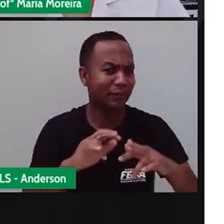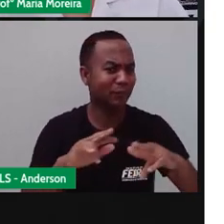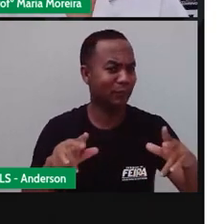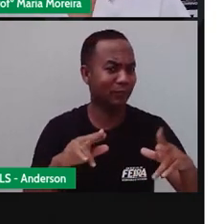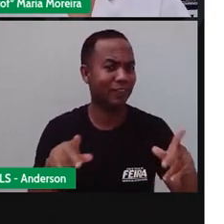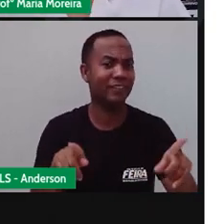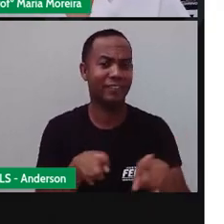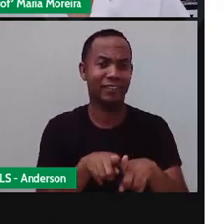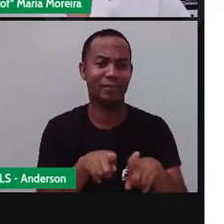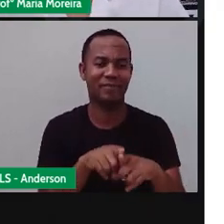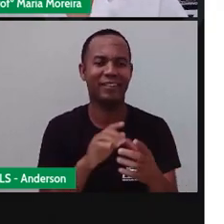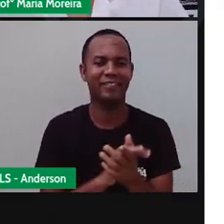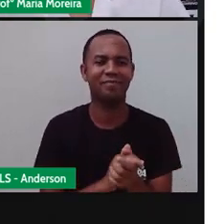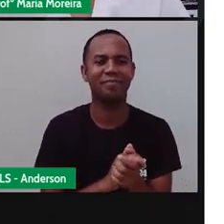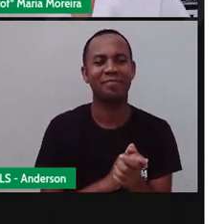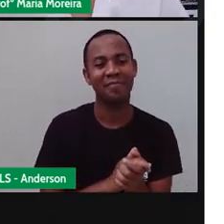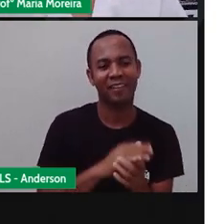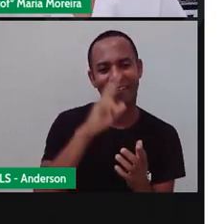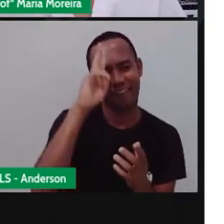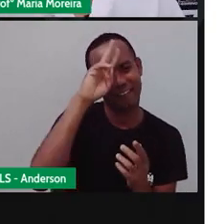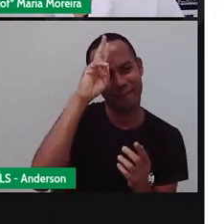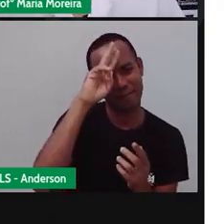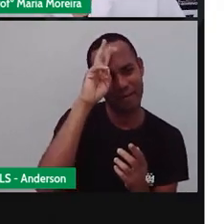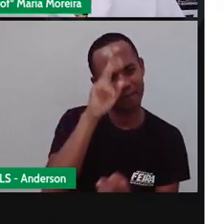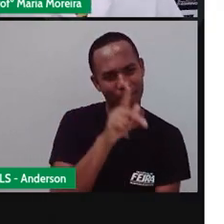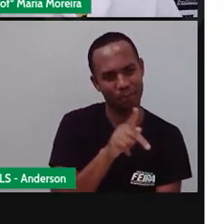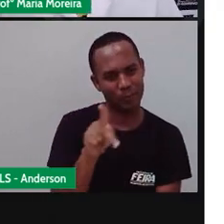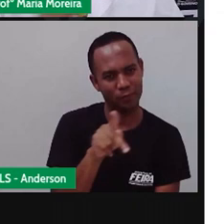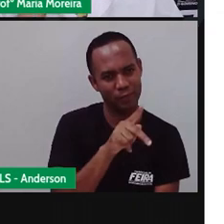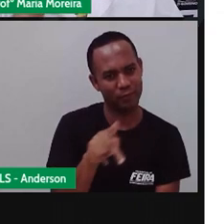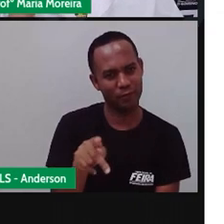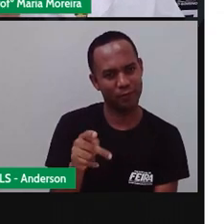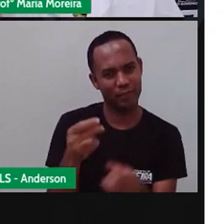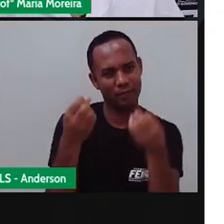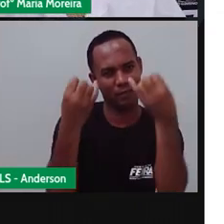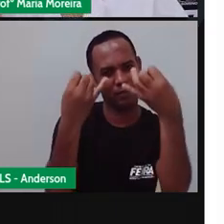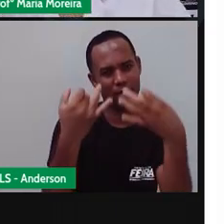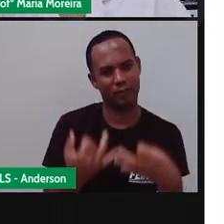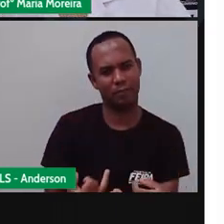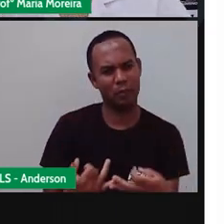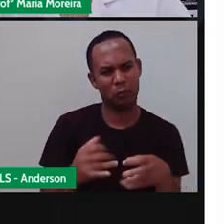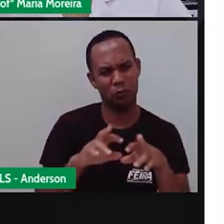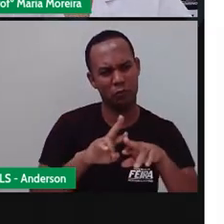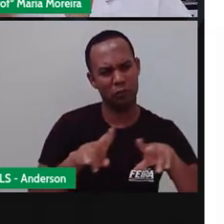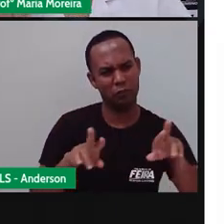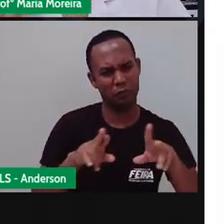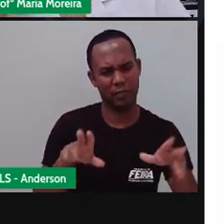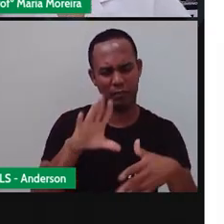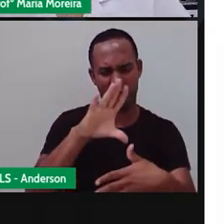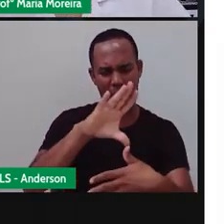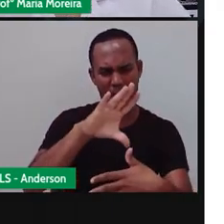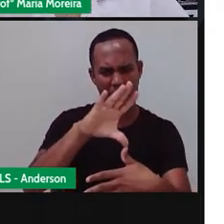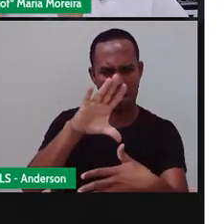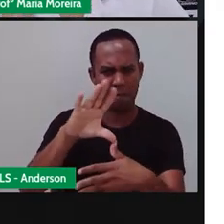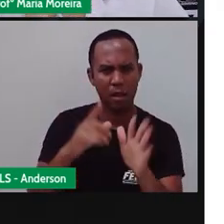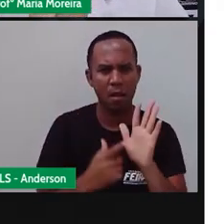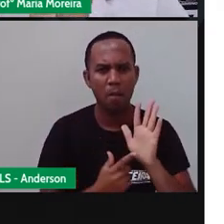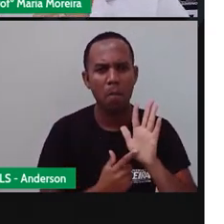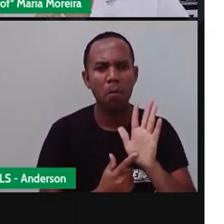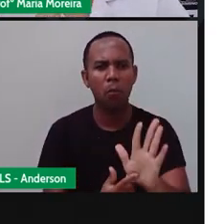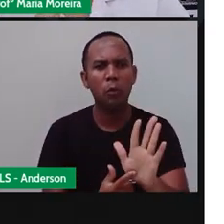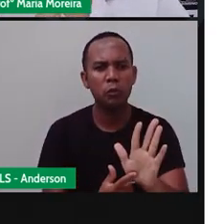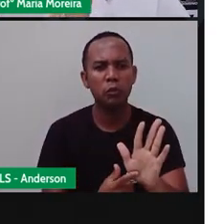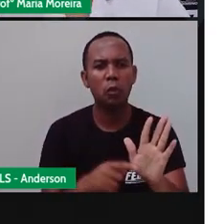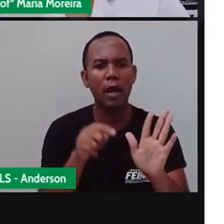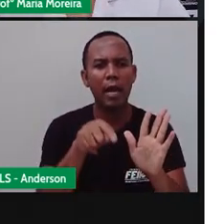respeito. Lembra que a Pró aqui trouxe, né? Em uma dessas aulas, vários mapas, né? Mostrando várias coisas sobre Feira